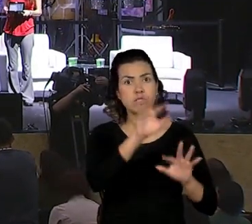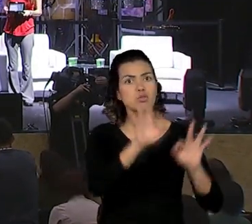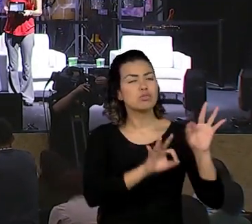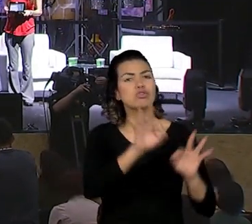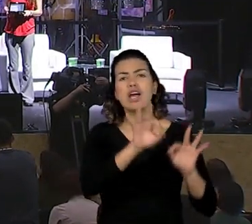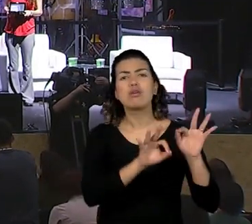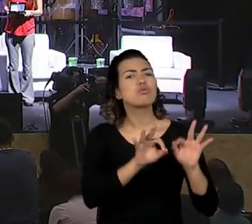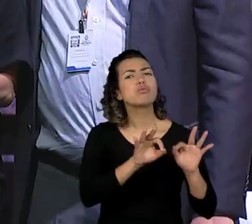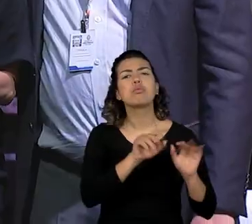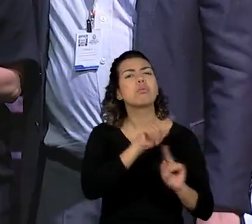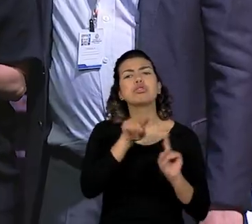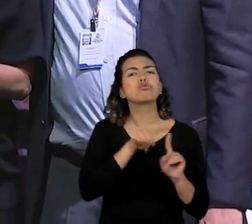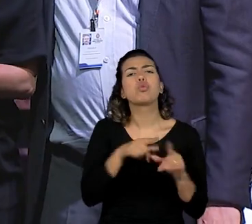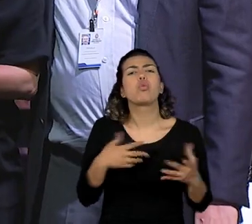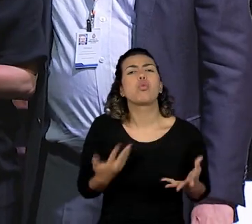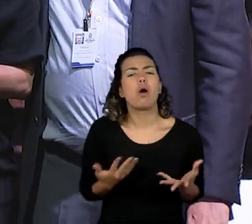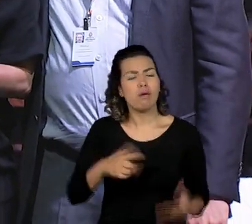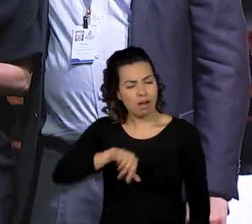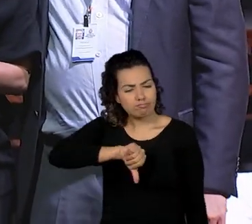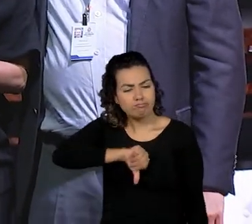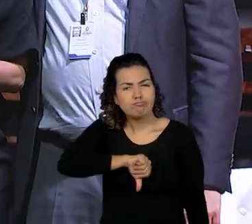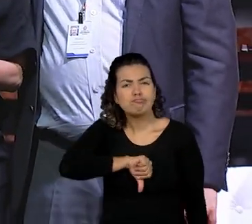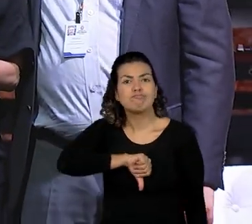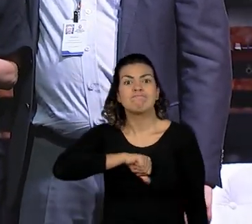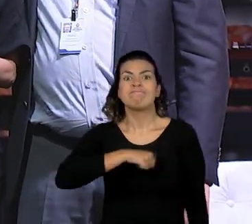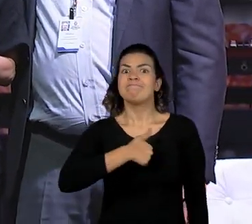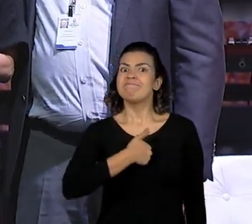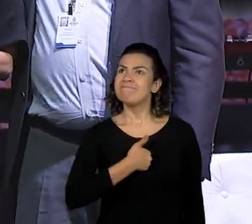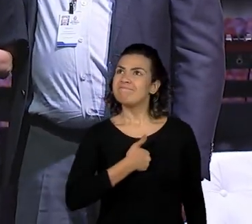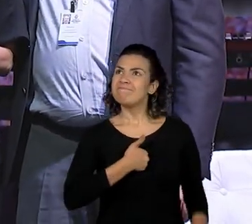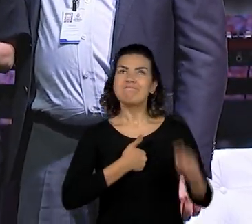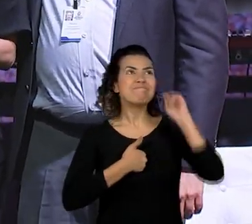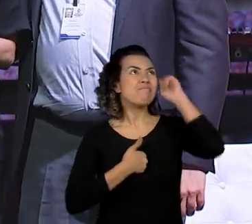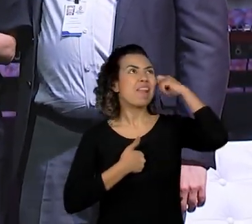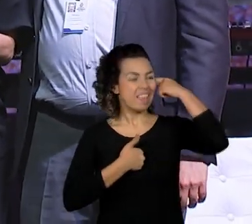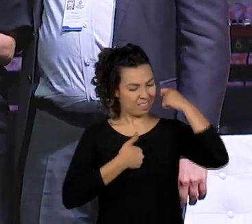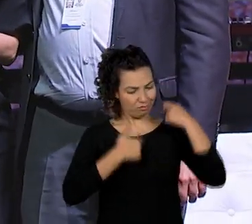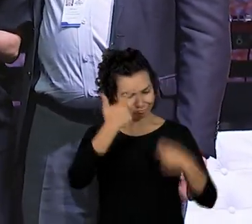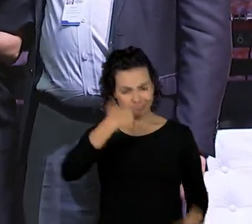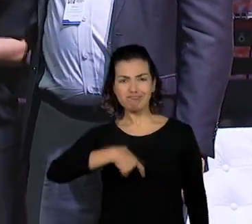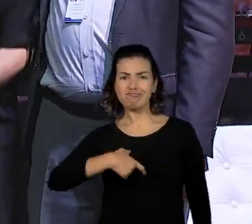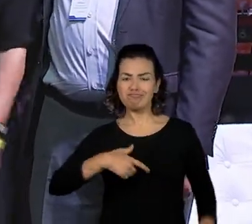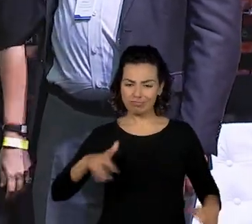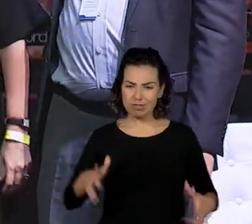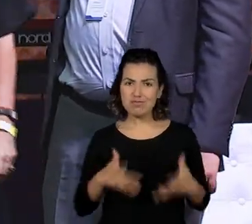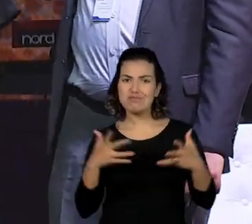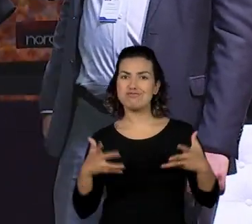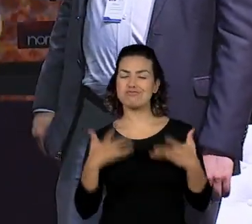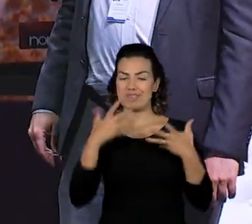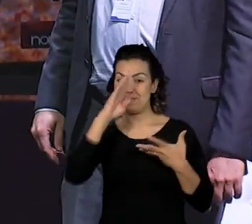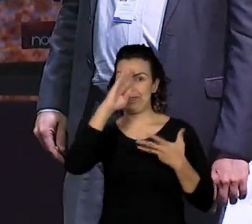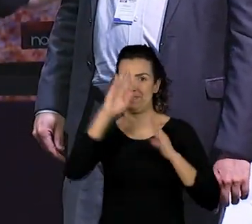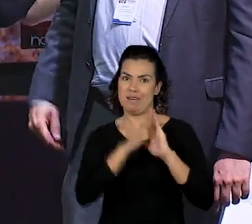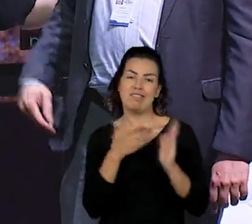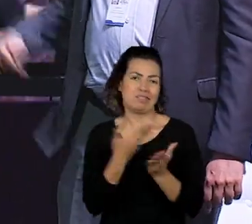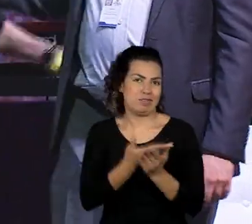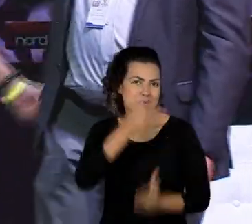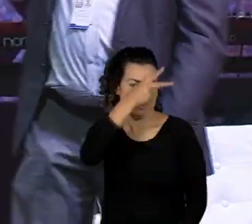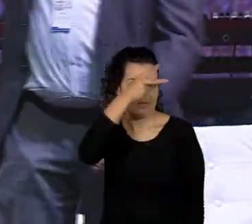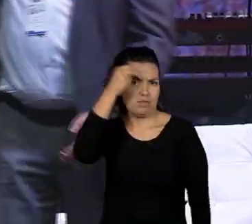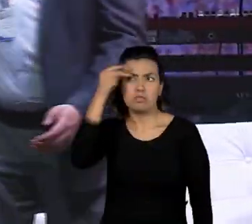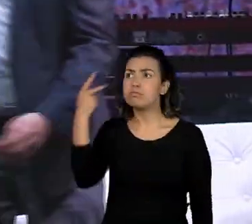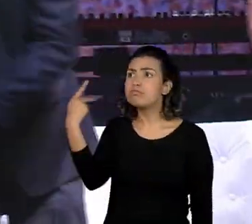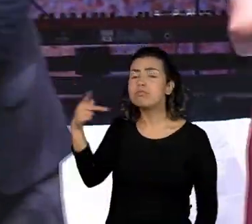autoestima de crianças pretas, né? E da rede municipal. Ela criou referências através dos recursos